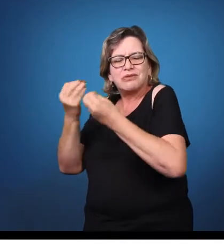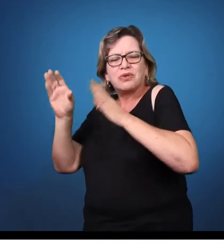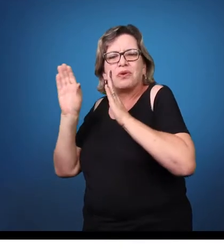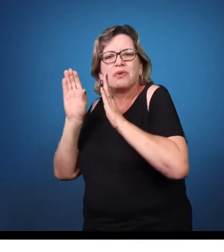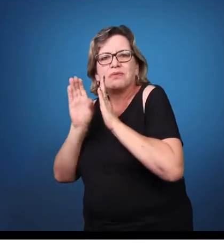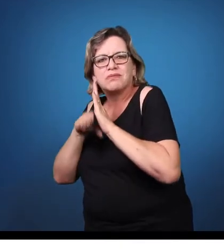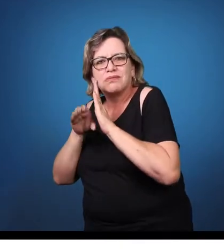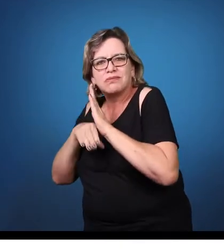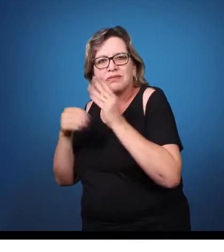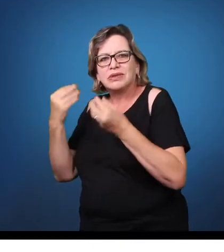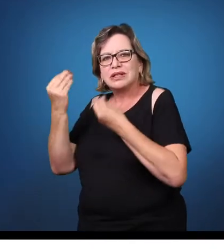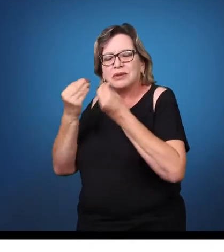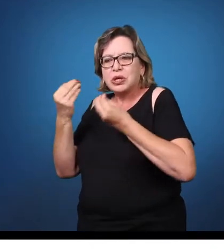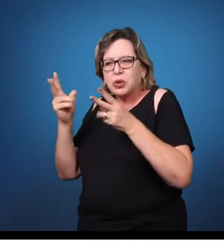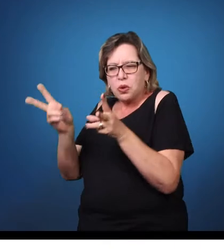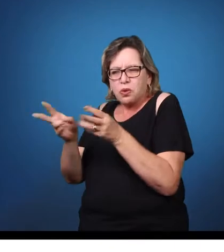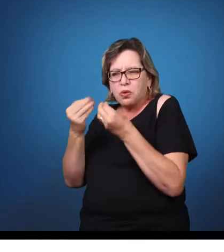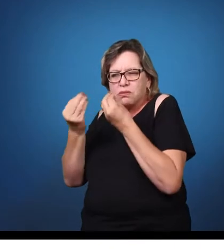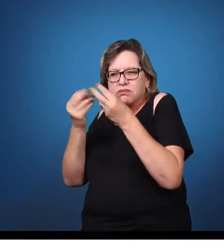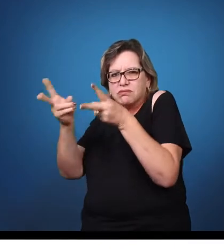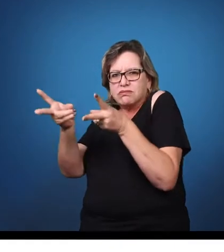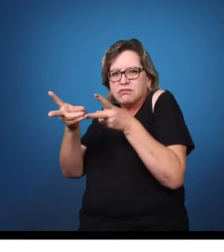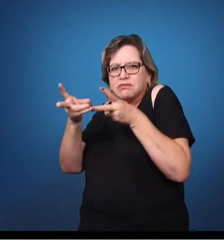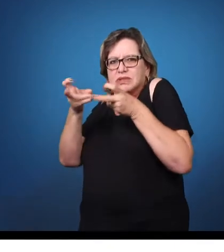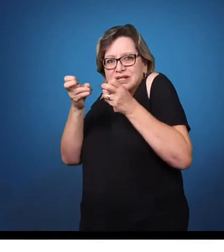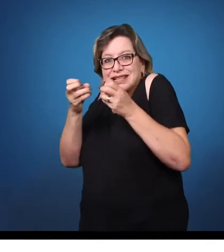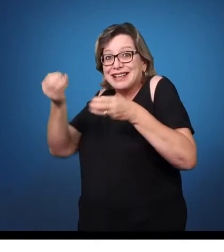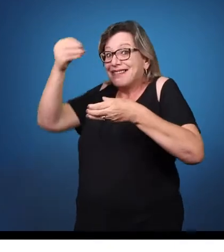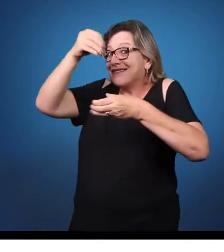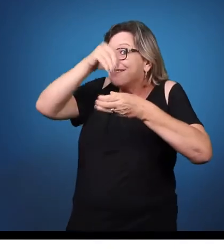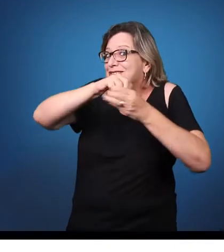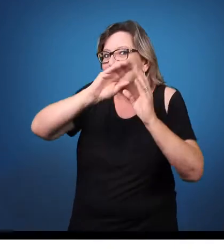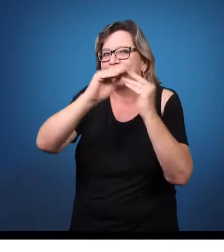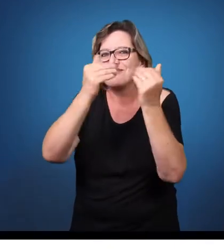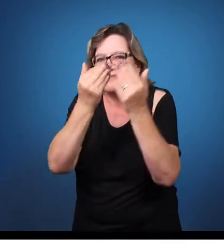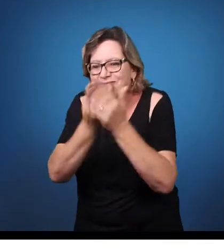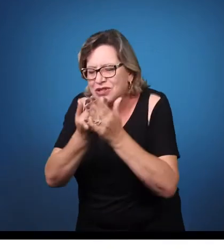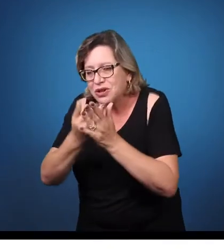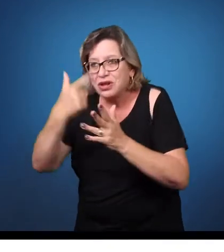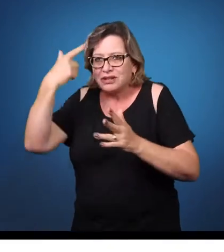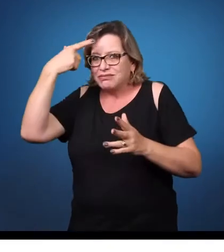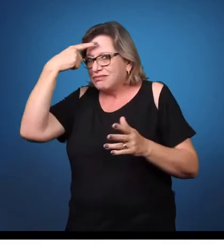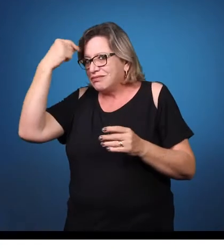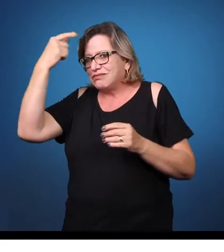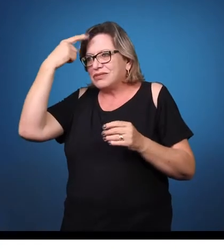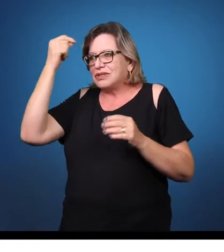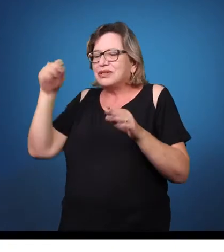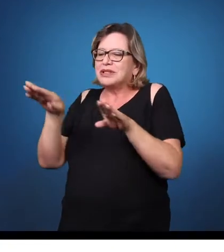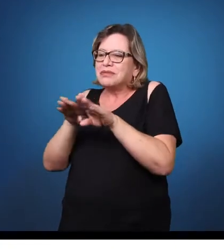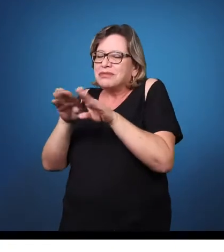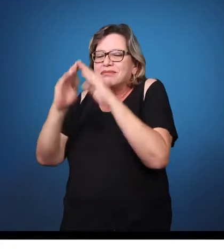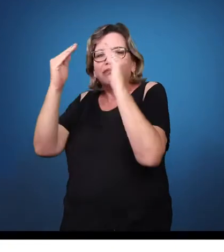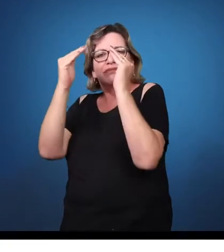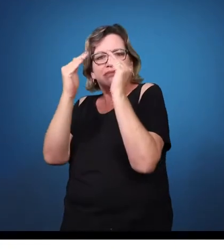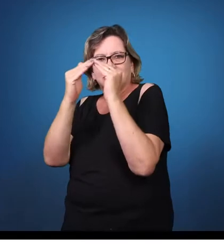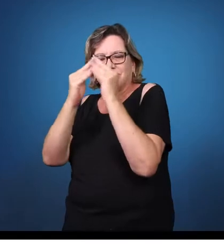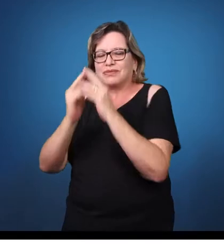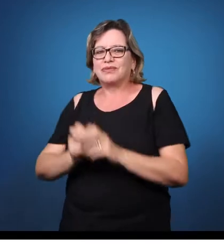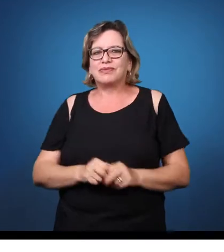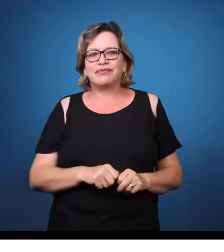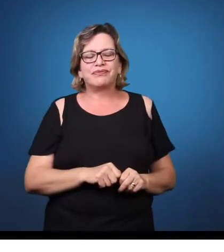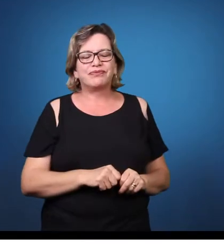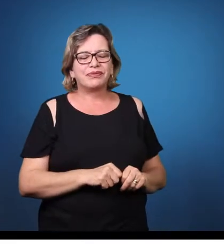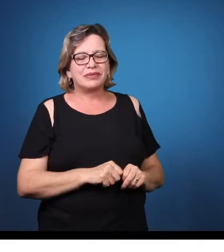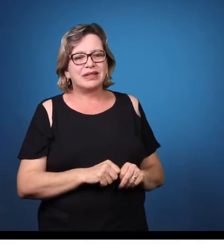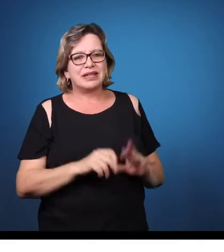como identificar isto, tanto no ambiente escolar, no ambiente aqui da universidade, por exemplo, quanto em casa. Então, a deficiência